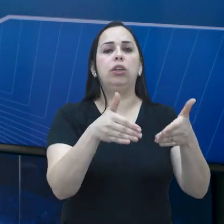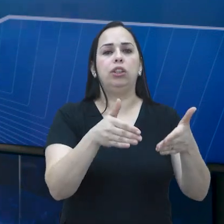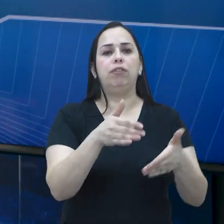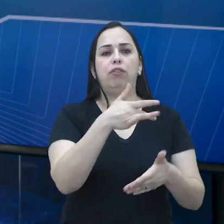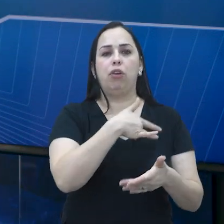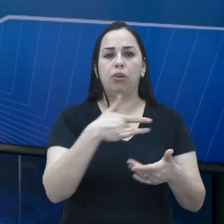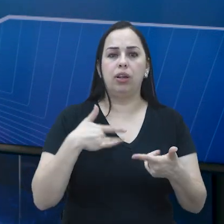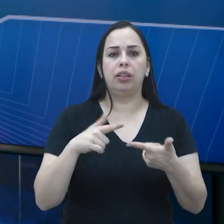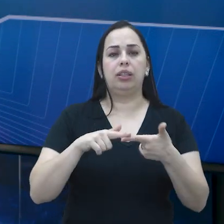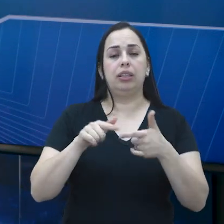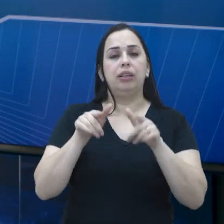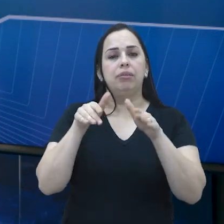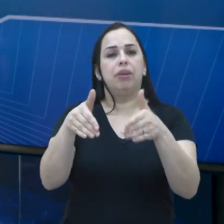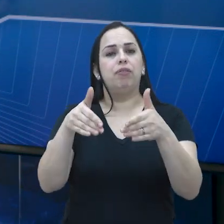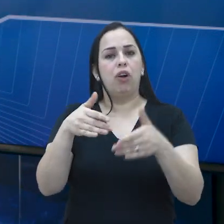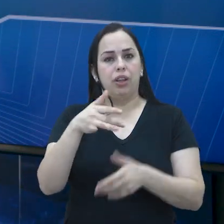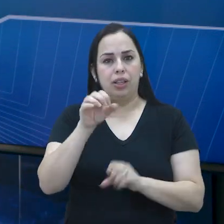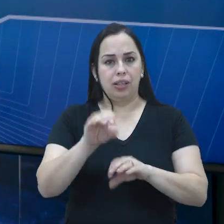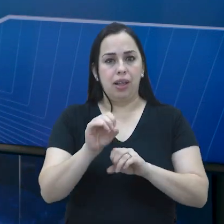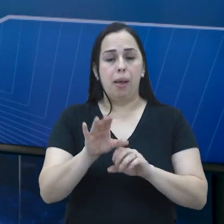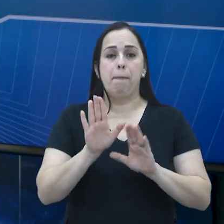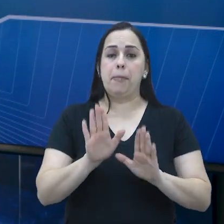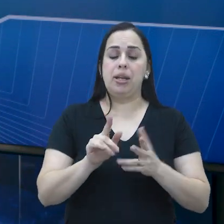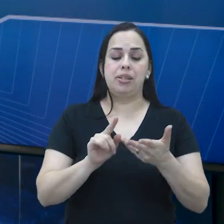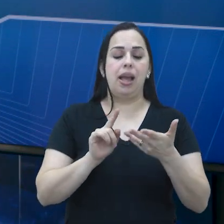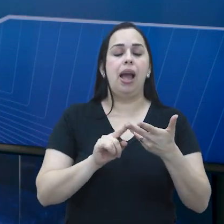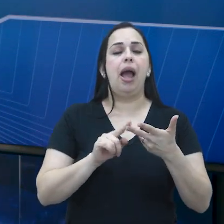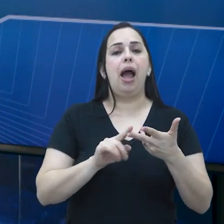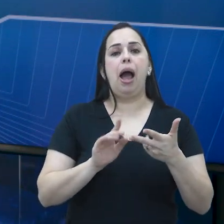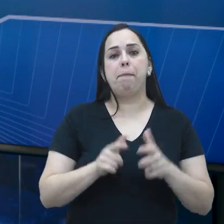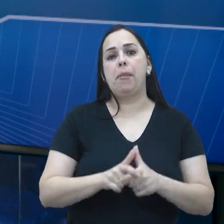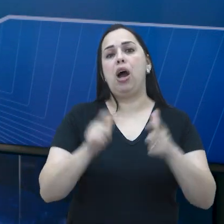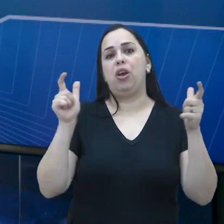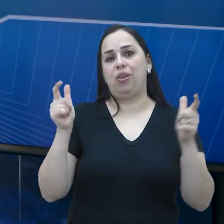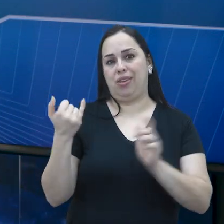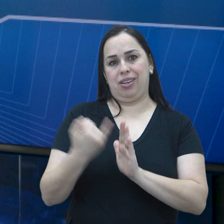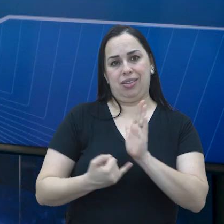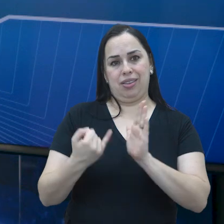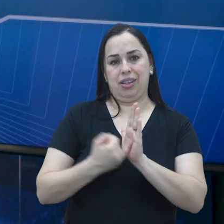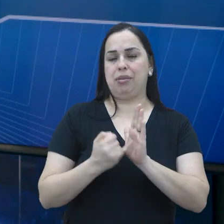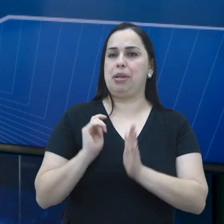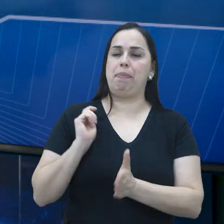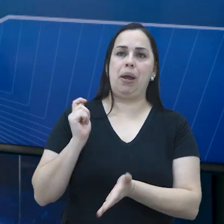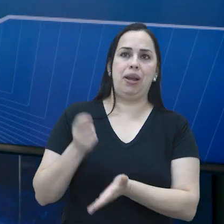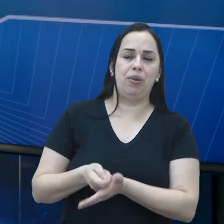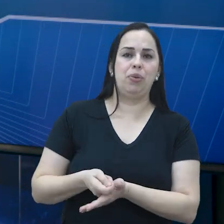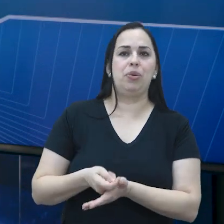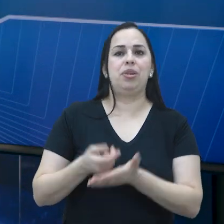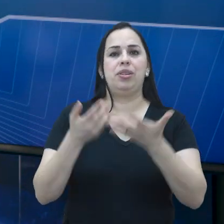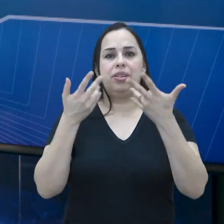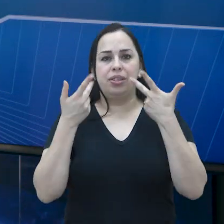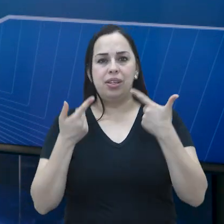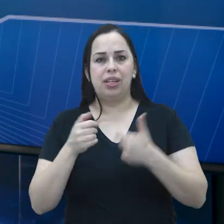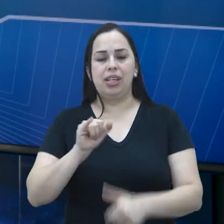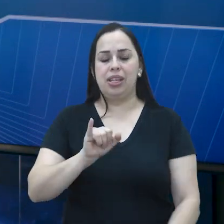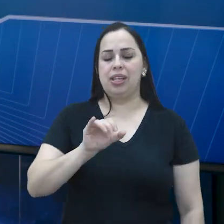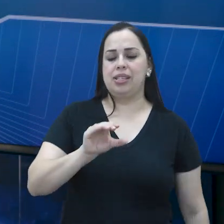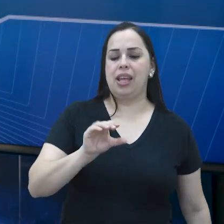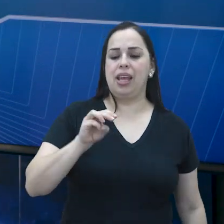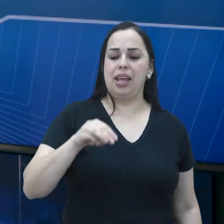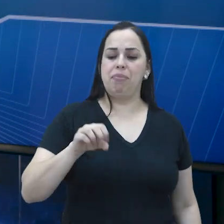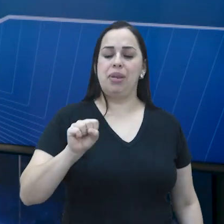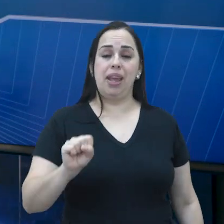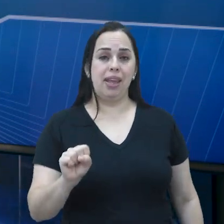saúde, serviços de educação pública, mas a grande maioria é para funcionamento do Estado mesmo, os chamados impostos. Então, o imposto de renda, o ICMS,